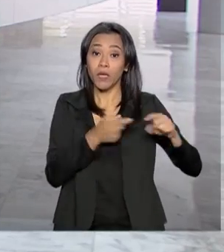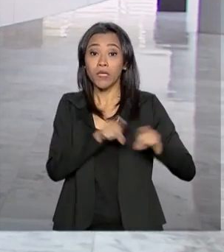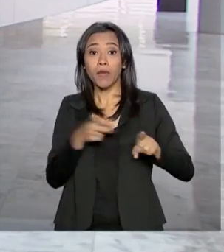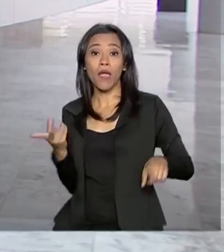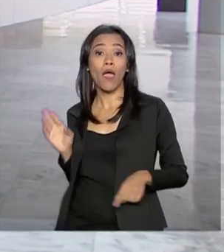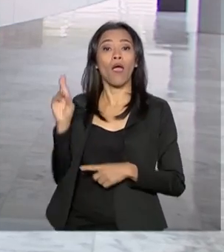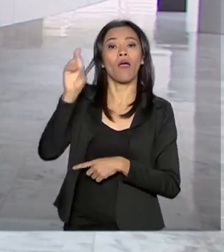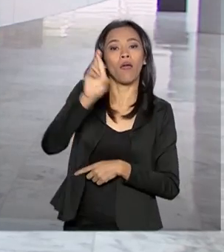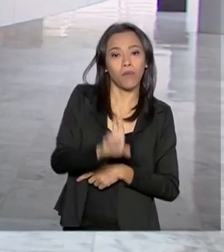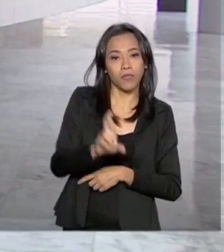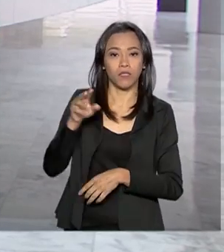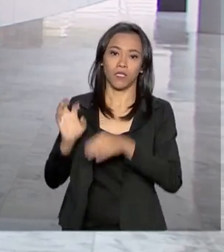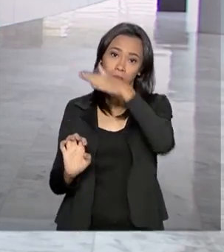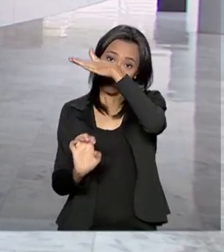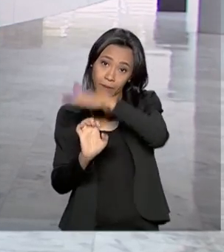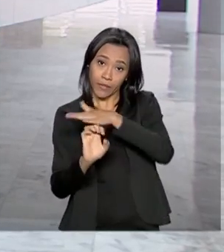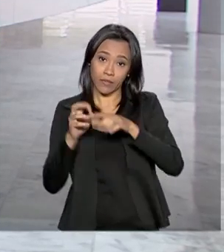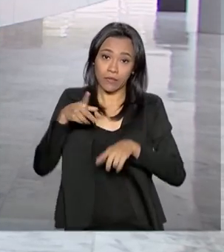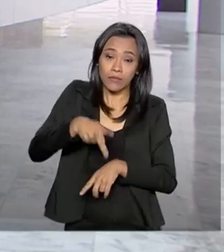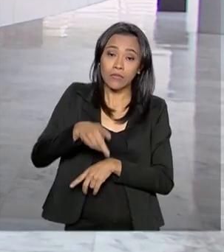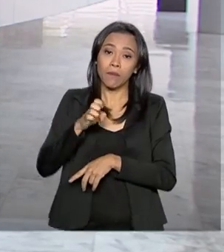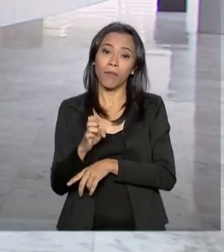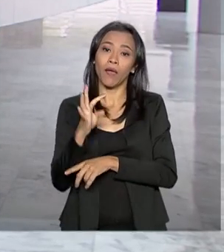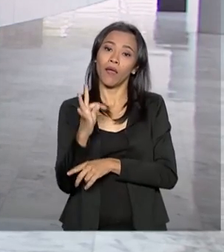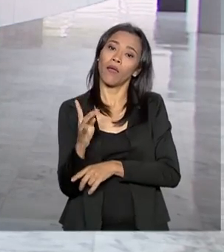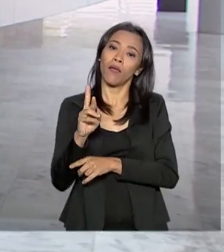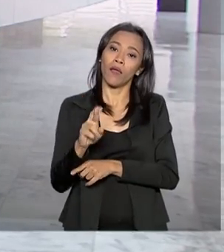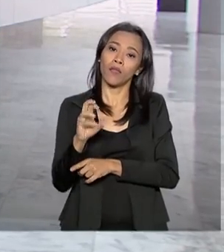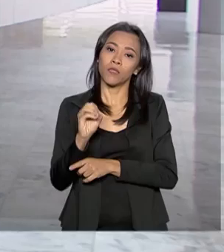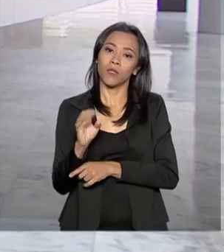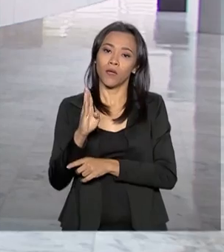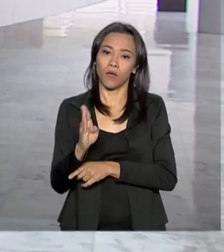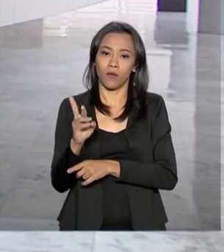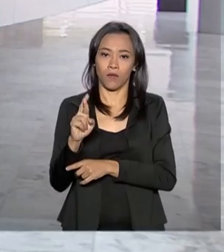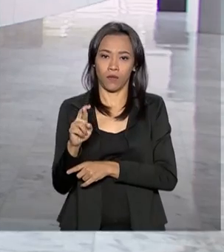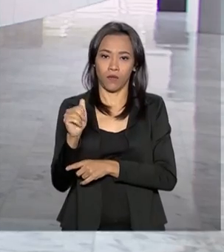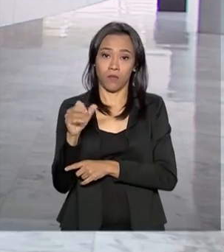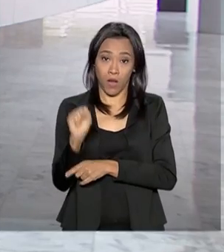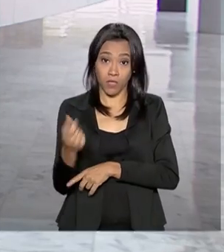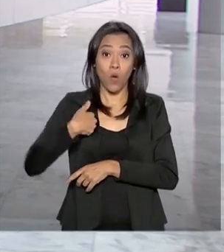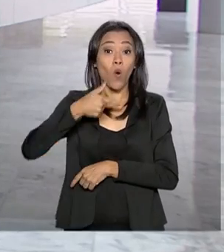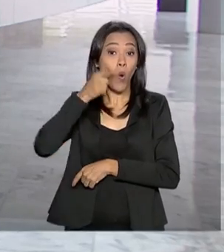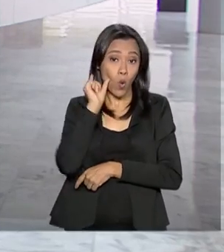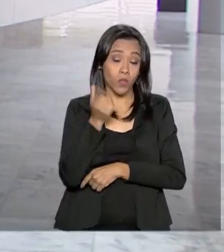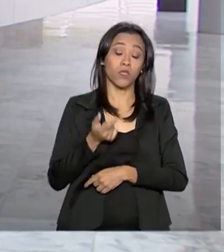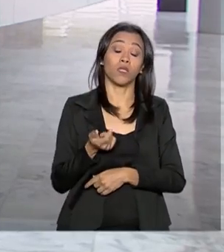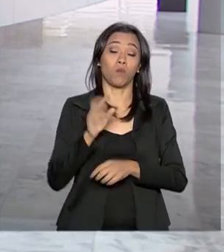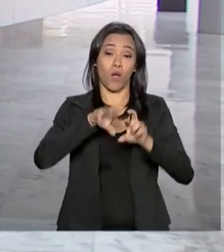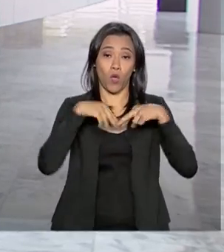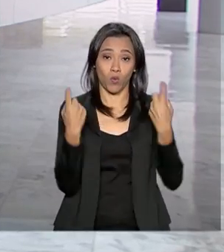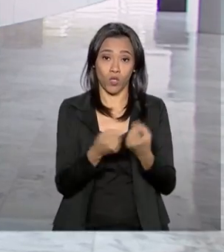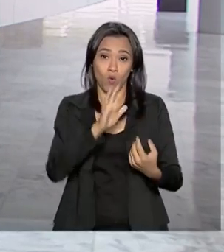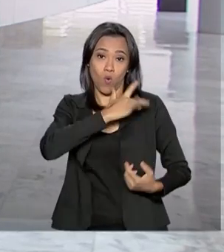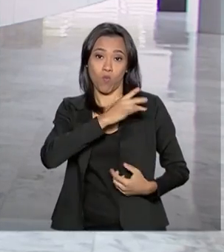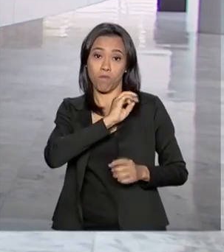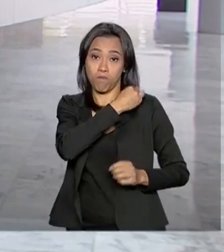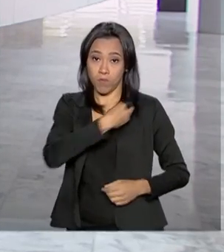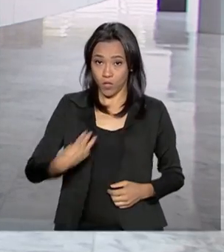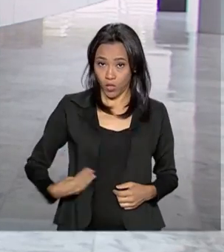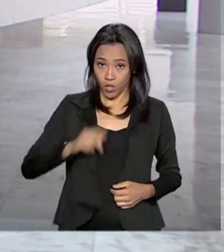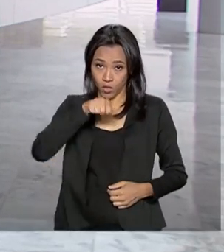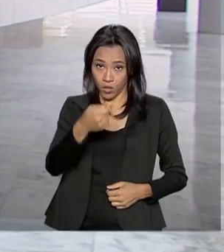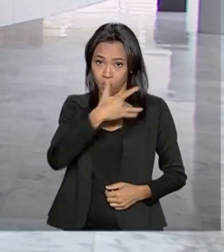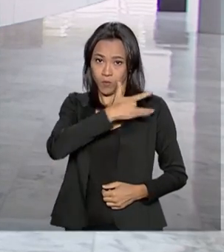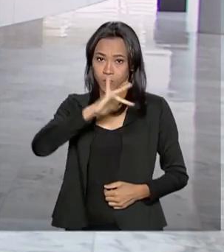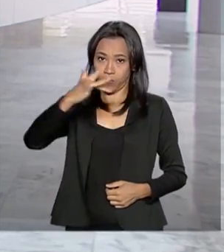Petrobras. Ontem, depois de uma reunião com o ministro-chefe da Casa Civil, Onyx Lorenzoni, o presidente da Petrobras, Roberto